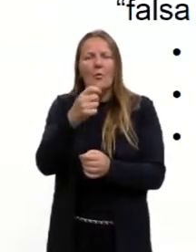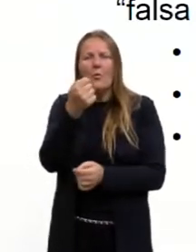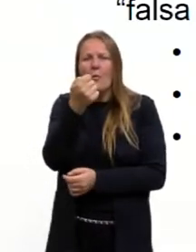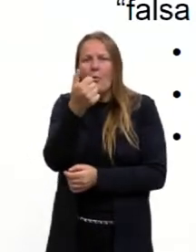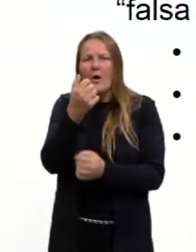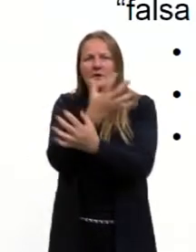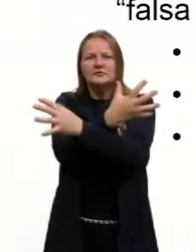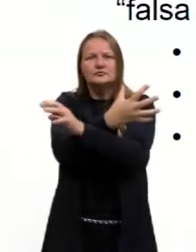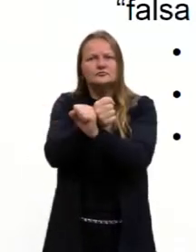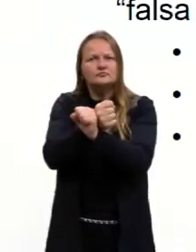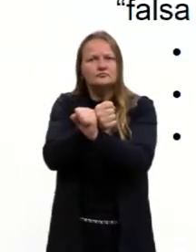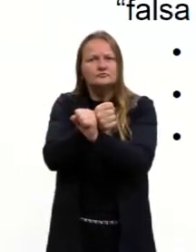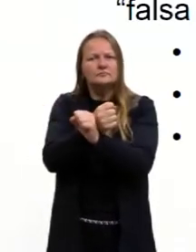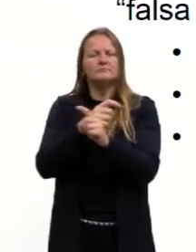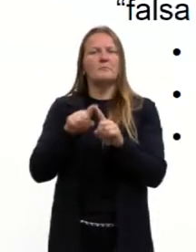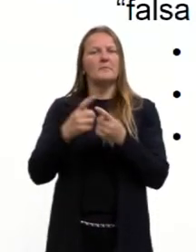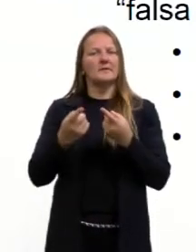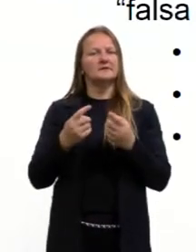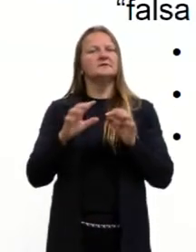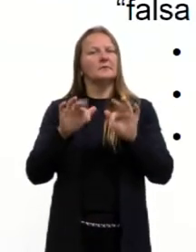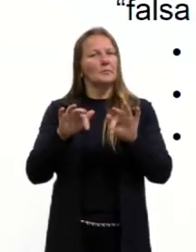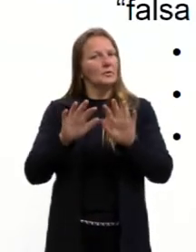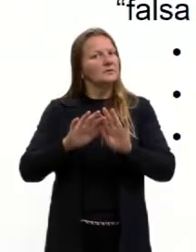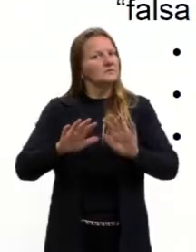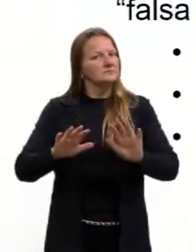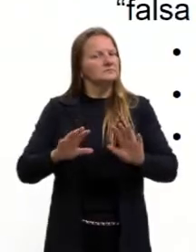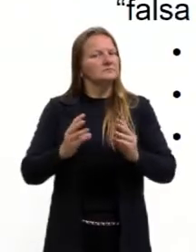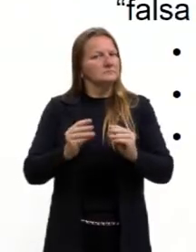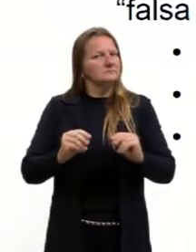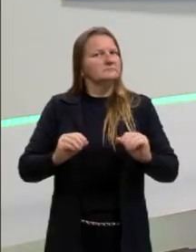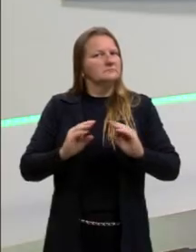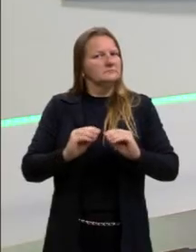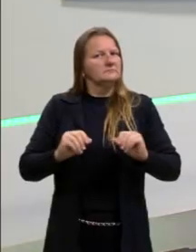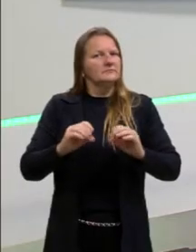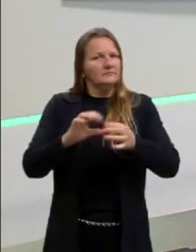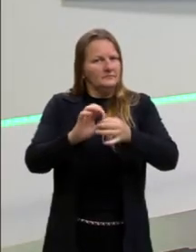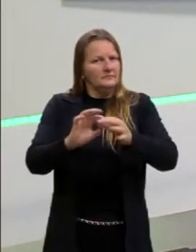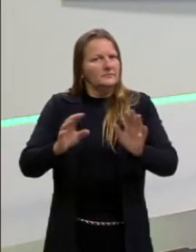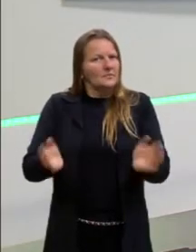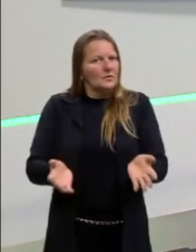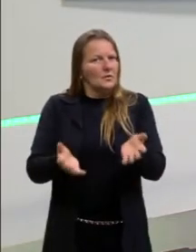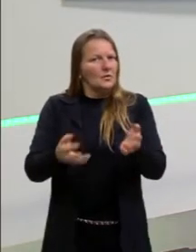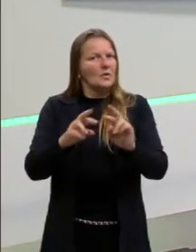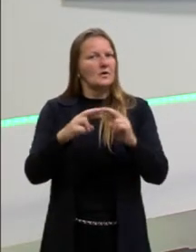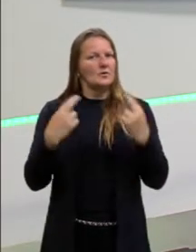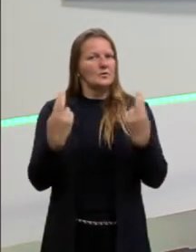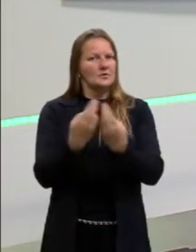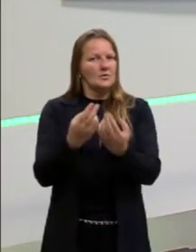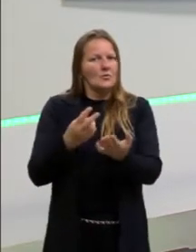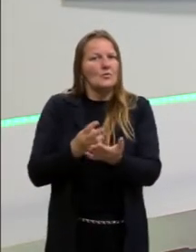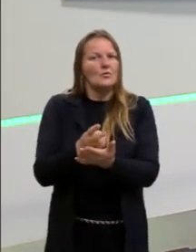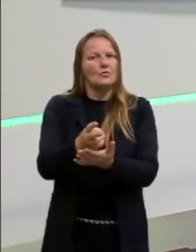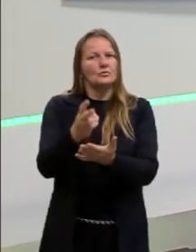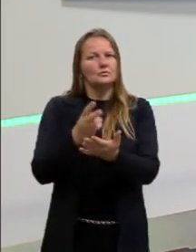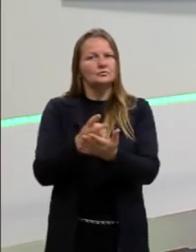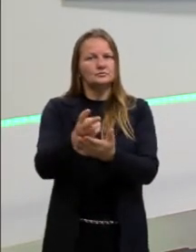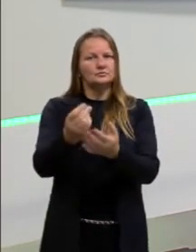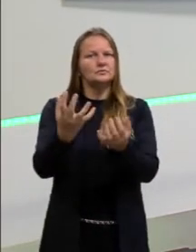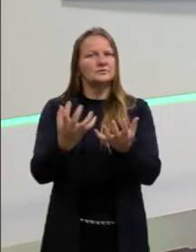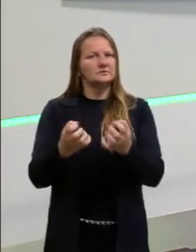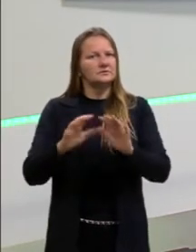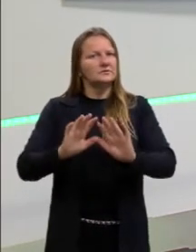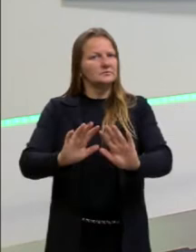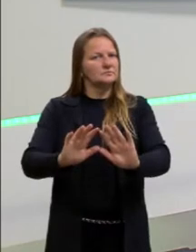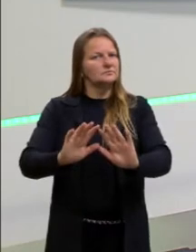censurados, mas no fim não foram, permitiram então que as reuniões deles continuassem e aceitaram